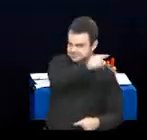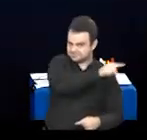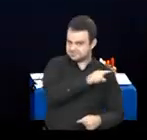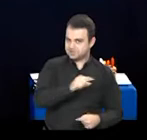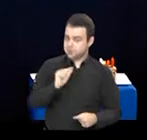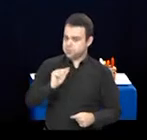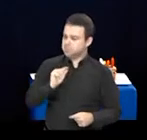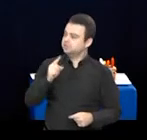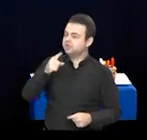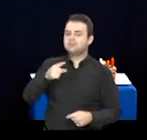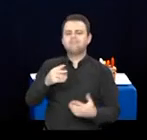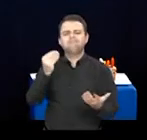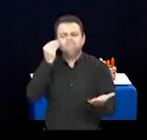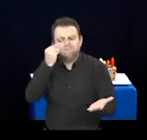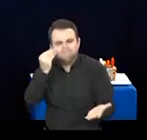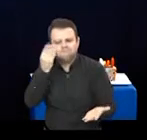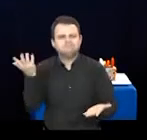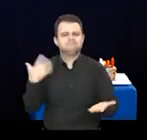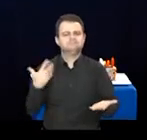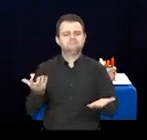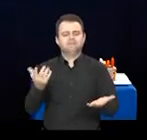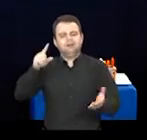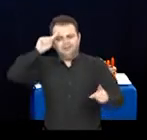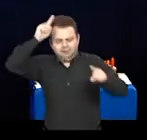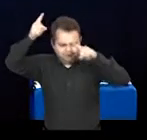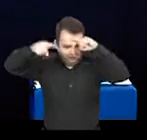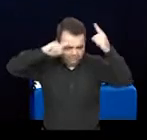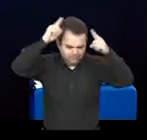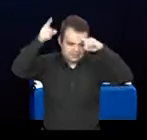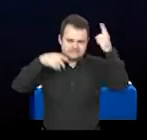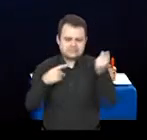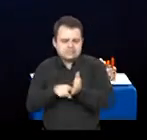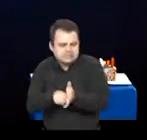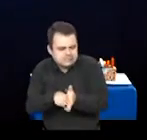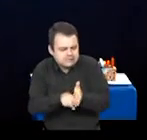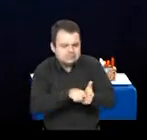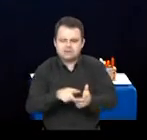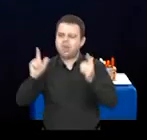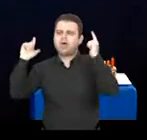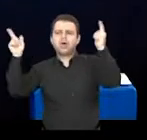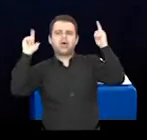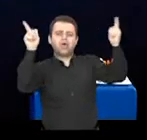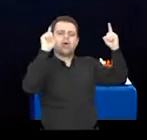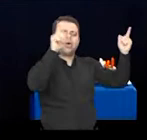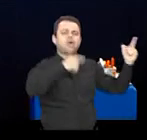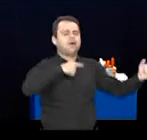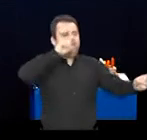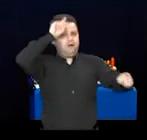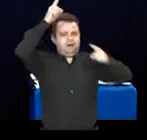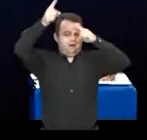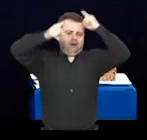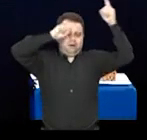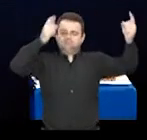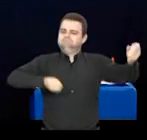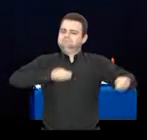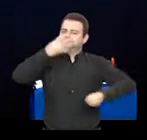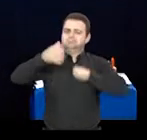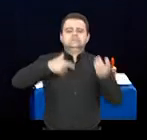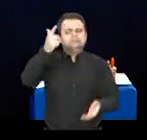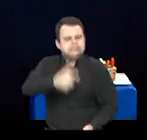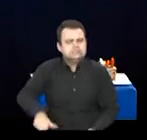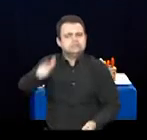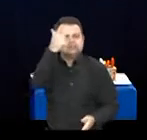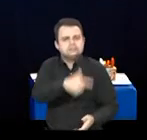experimente, crie, investigue, divirta-se, explore sua imaginação e criatividade, faça várias